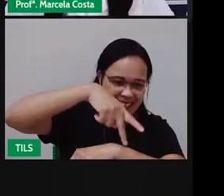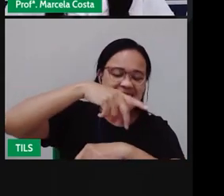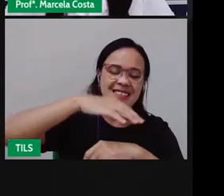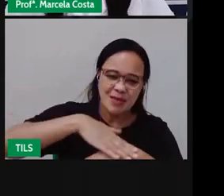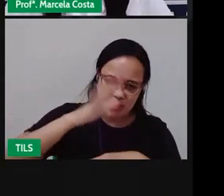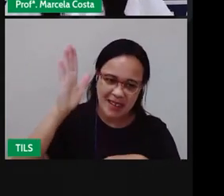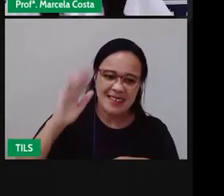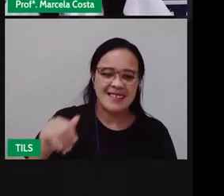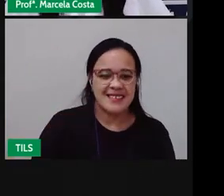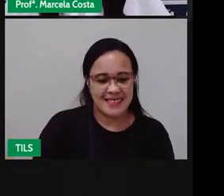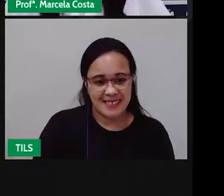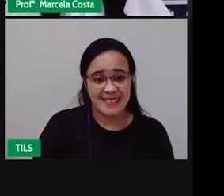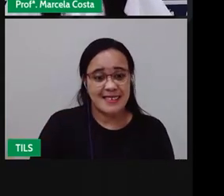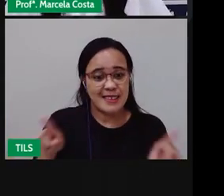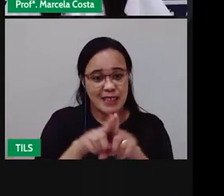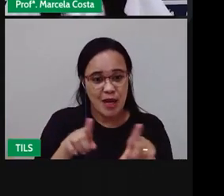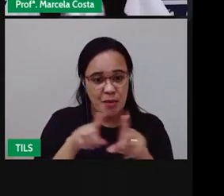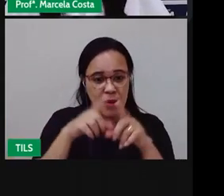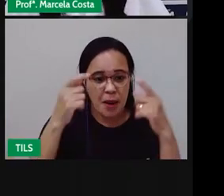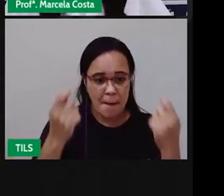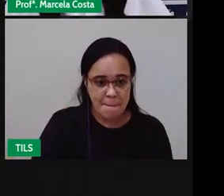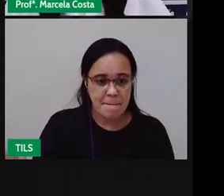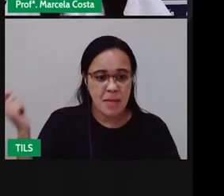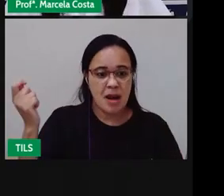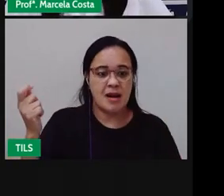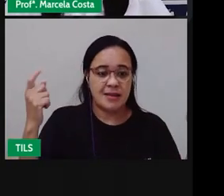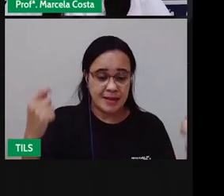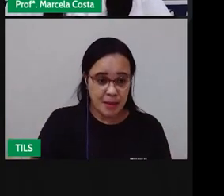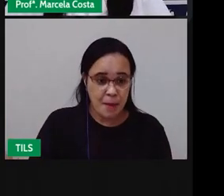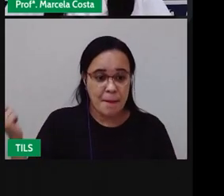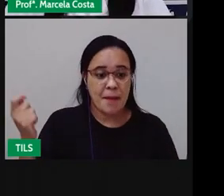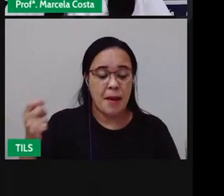Tenha brincadeira Pular corda